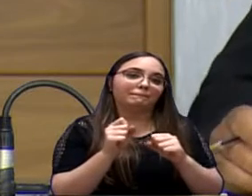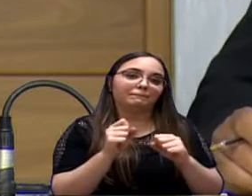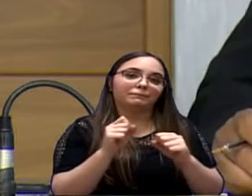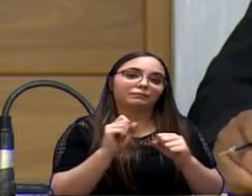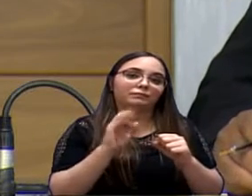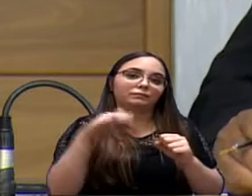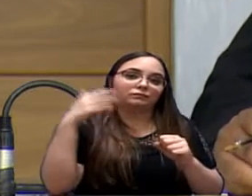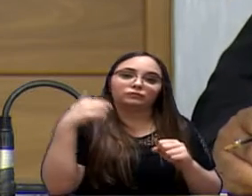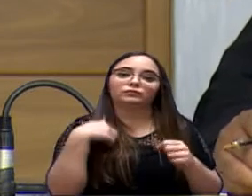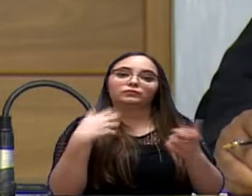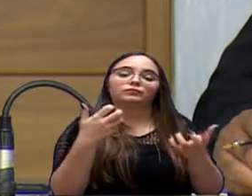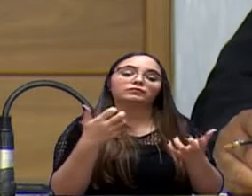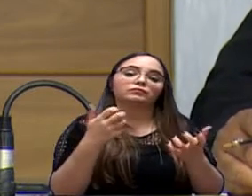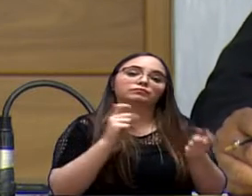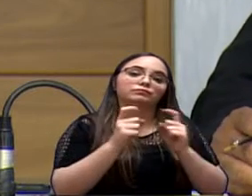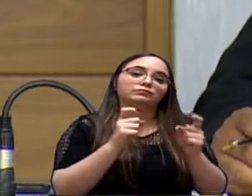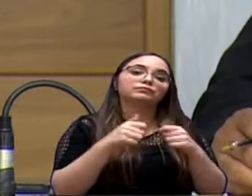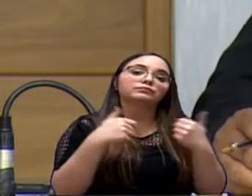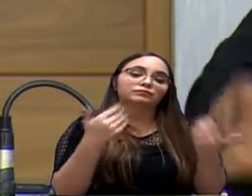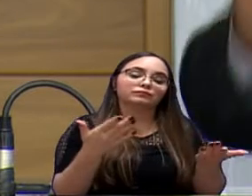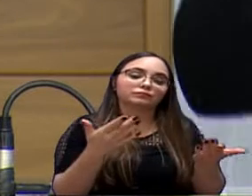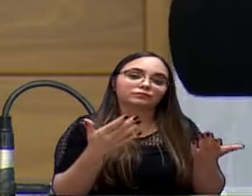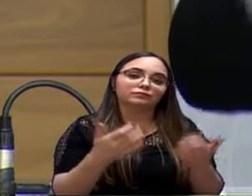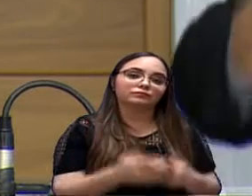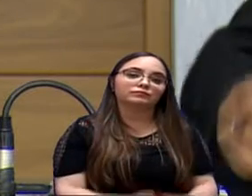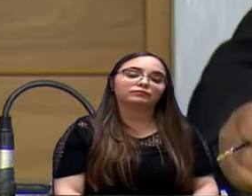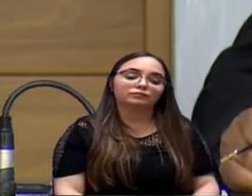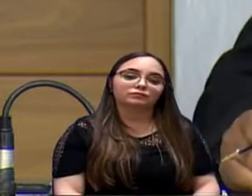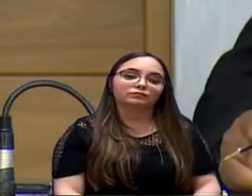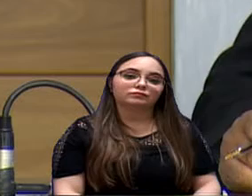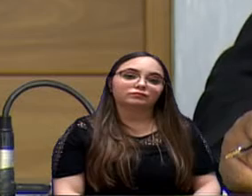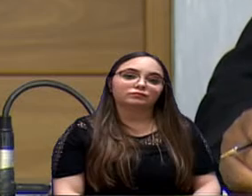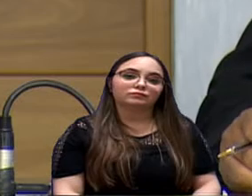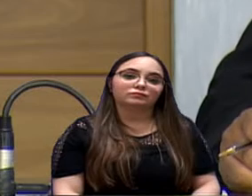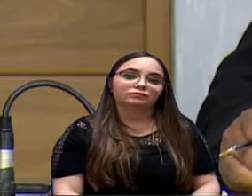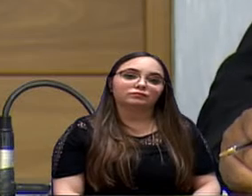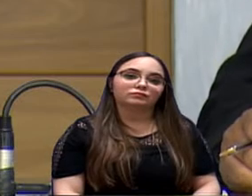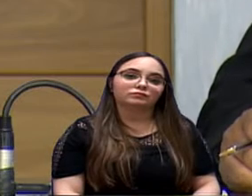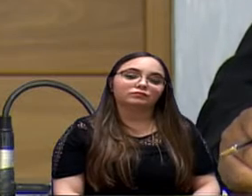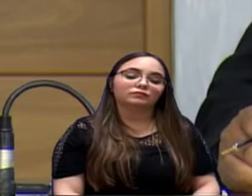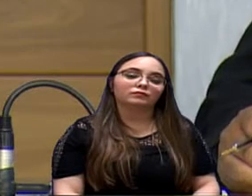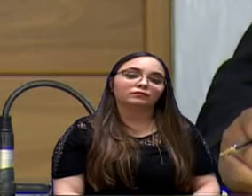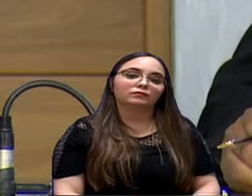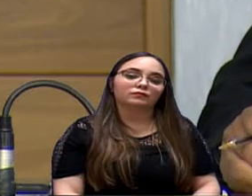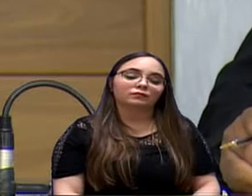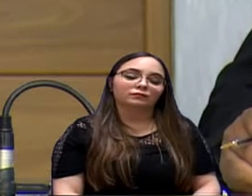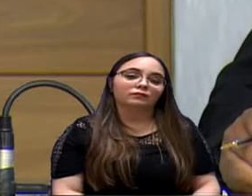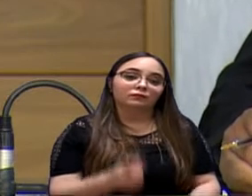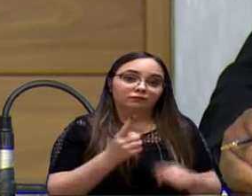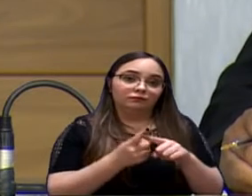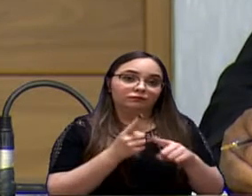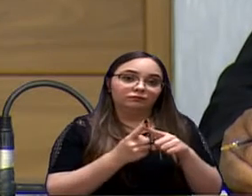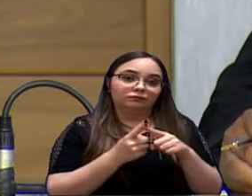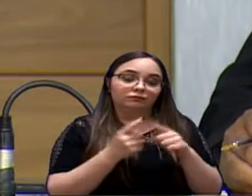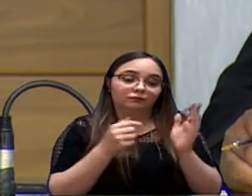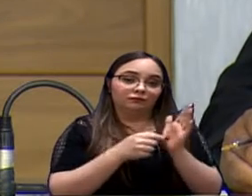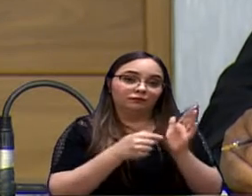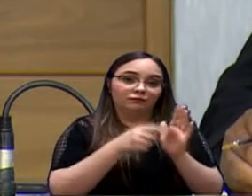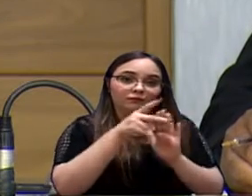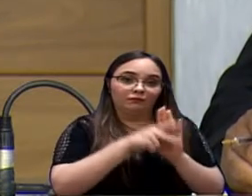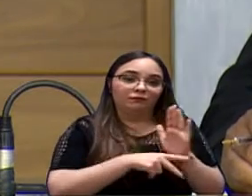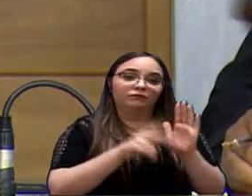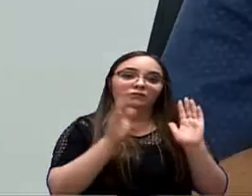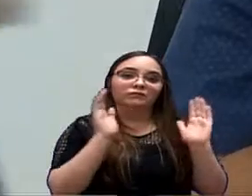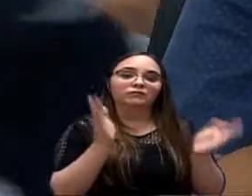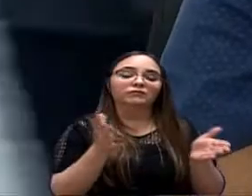falar, Claudião, quero que coloque na pauta e em seguida, assim que tiver as parecidas, eu coloco o Exª. esse projeto, presidente, já